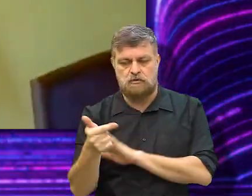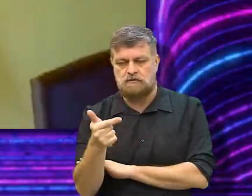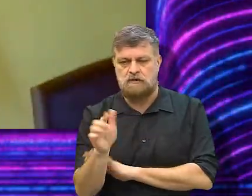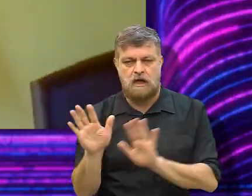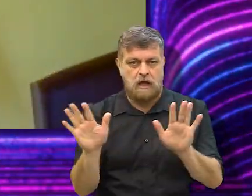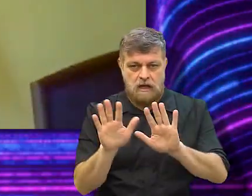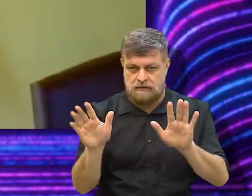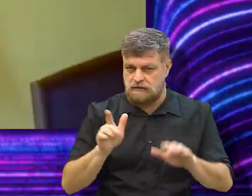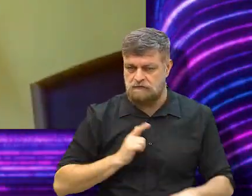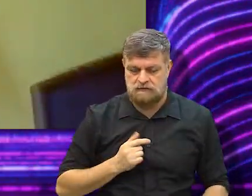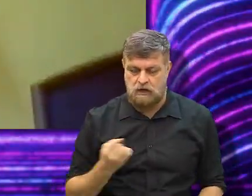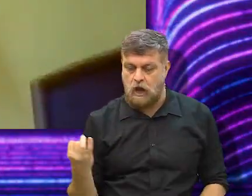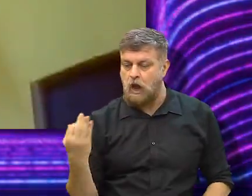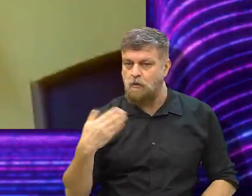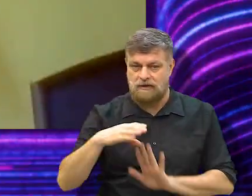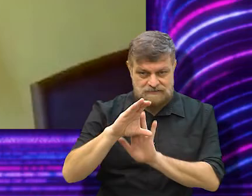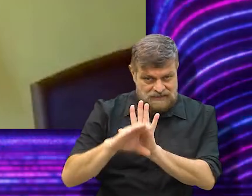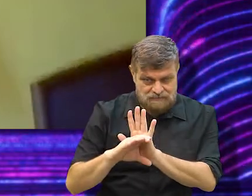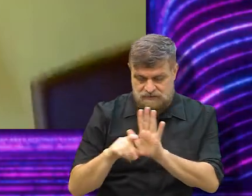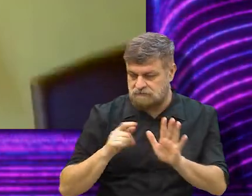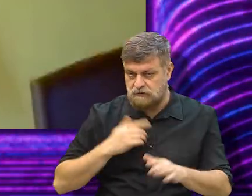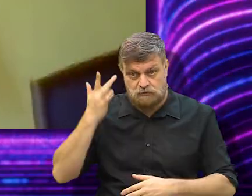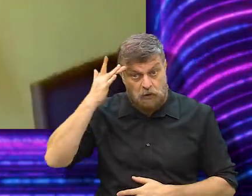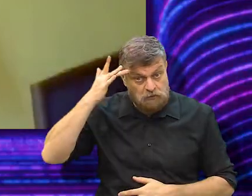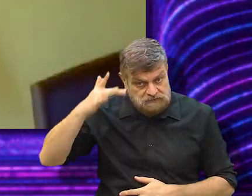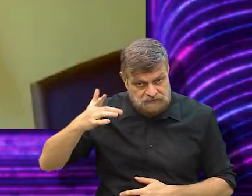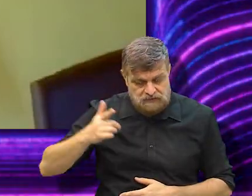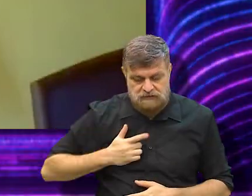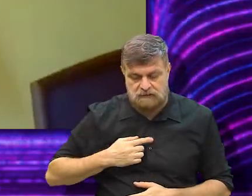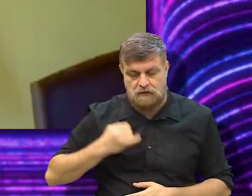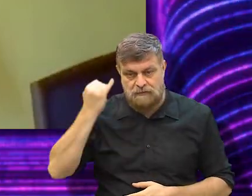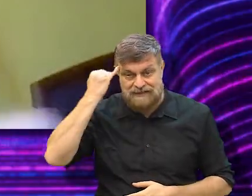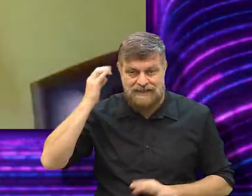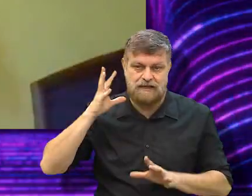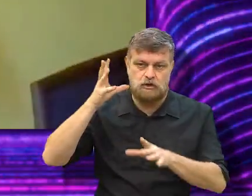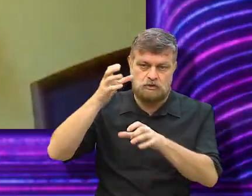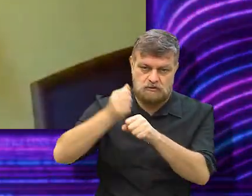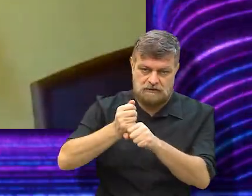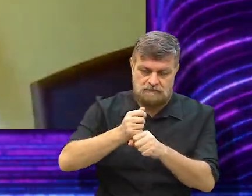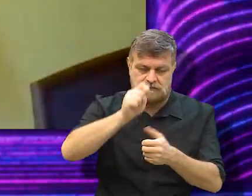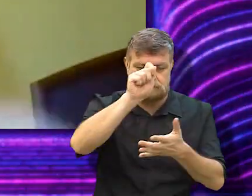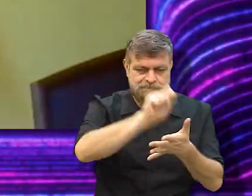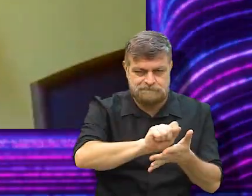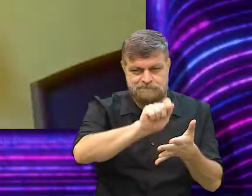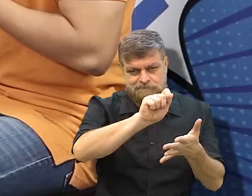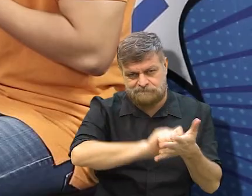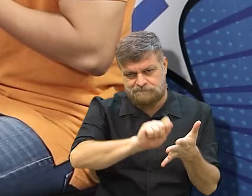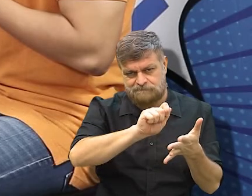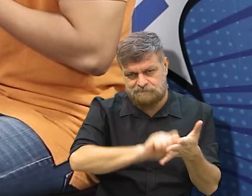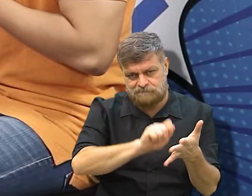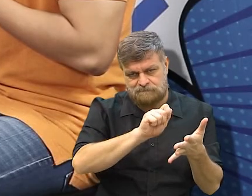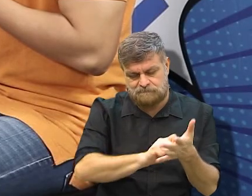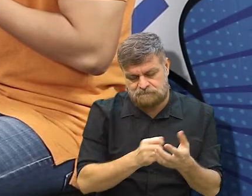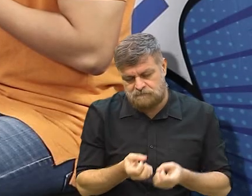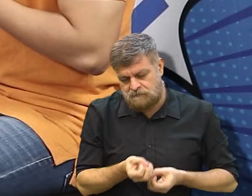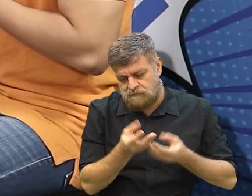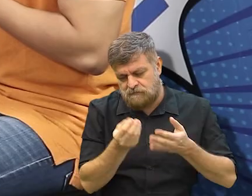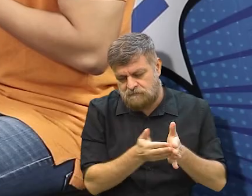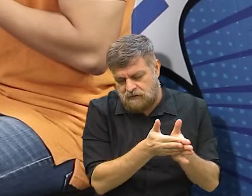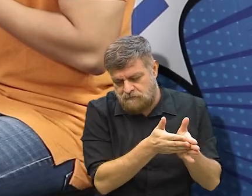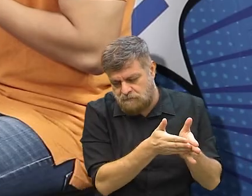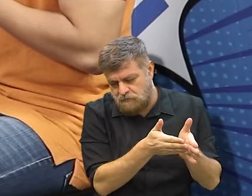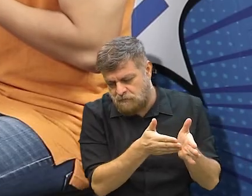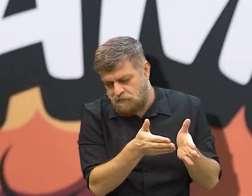No capítulo 2. Vão ter tantos capítulos no momento que eu começo a escrever. Eu tenho uma ideia geral. E aí eu vou escrevendo dentro dessa ideia